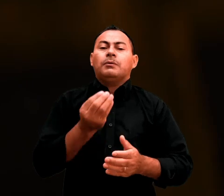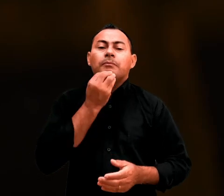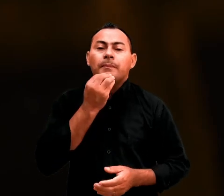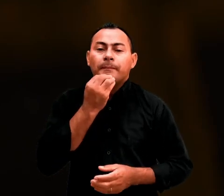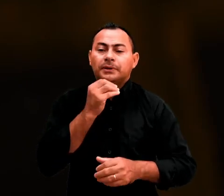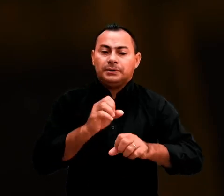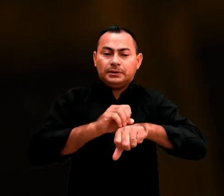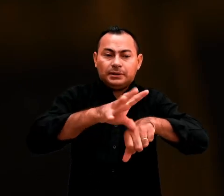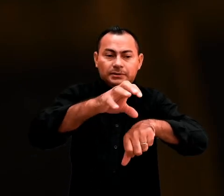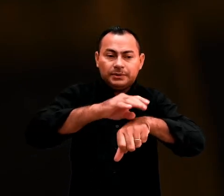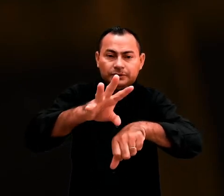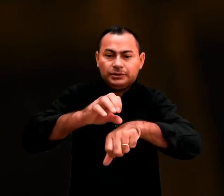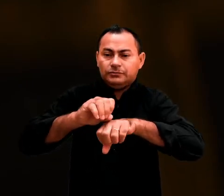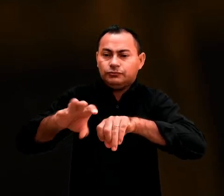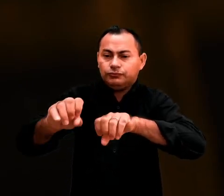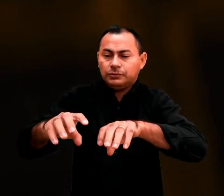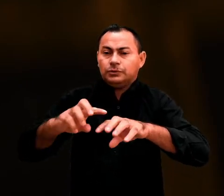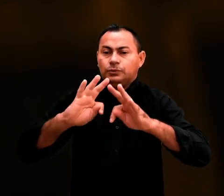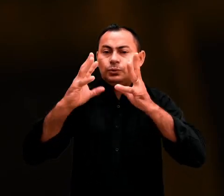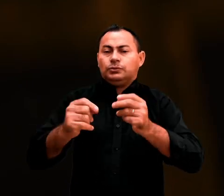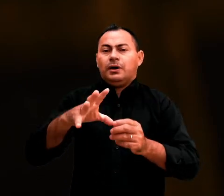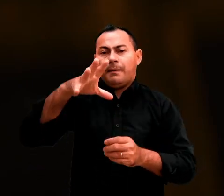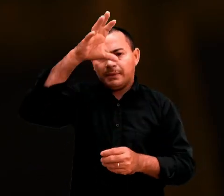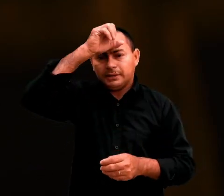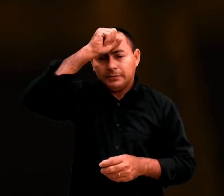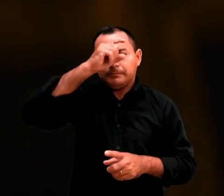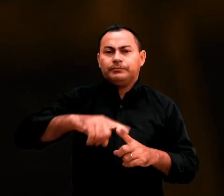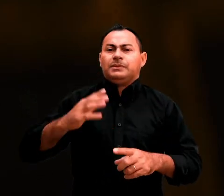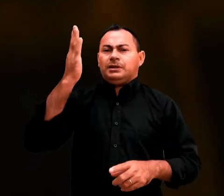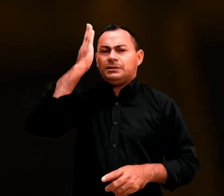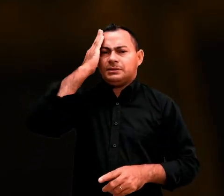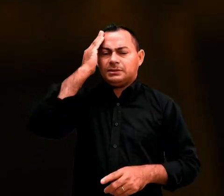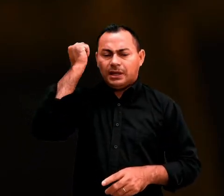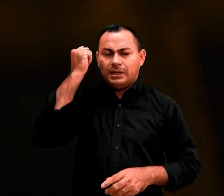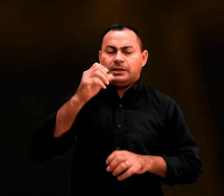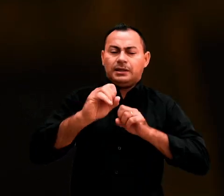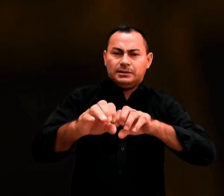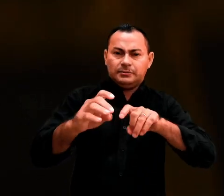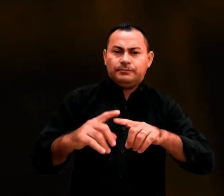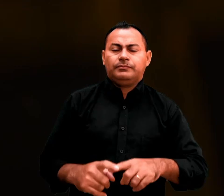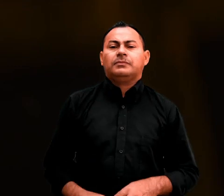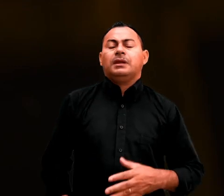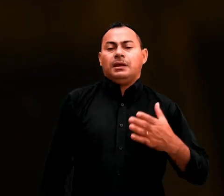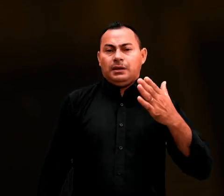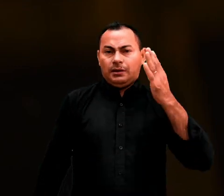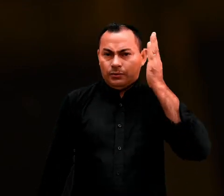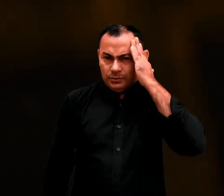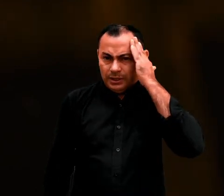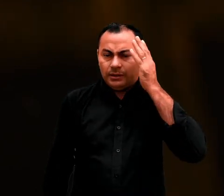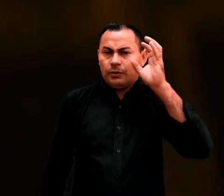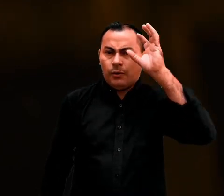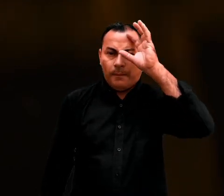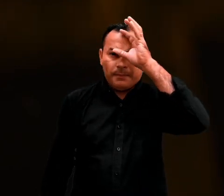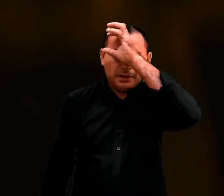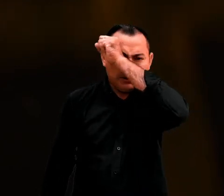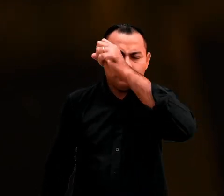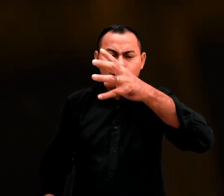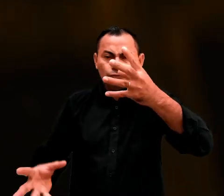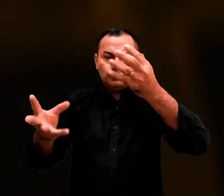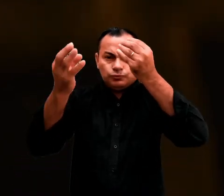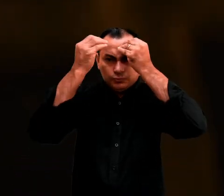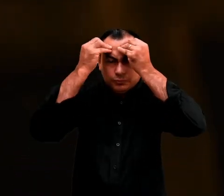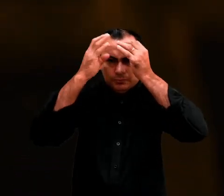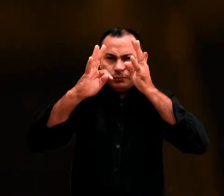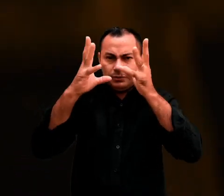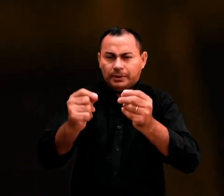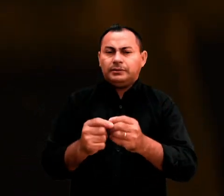oportunidade de transmitir a você tudo o que aprendi. Sei de tudo o que lhe ensinei, e eu sei que você compreendeu e guardou